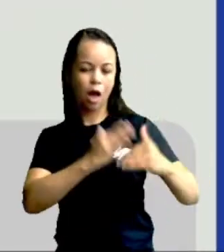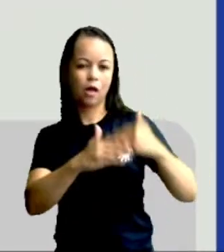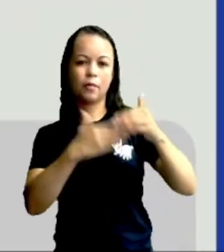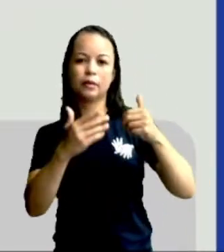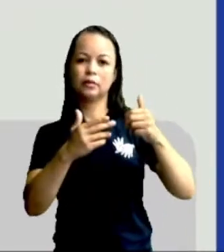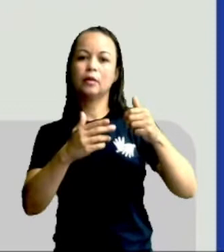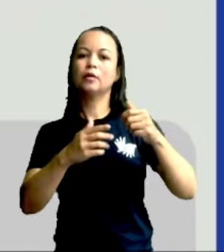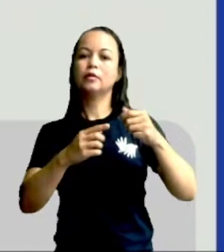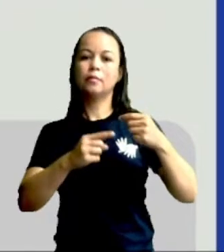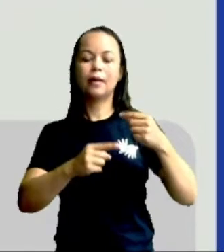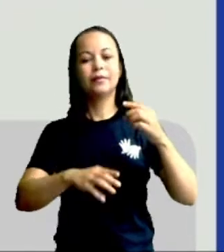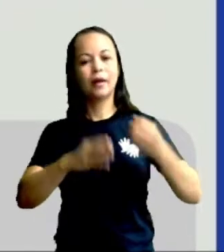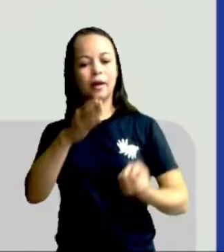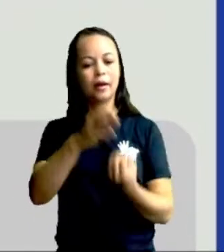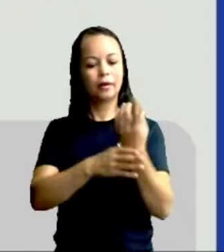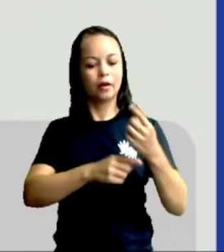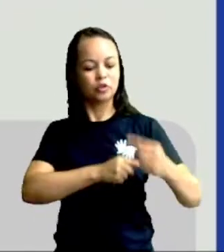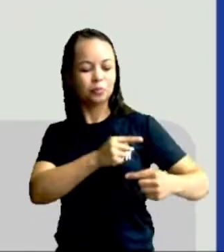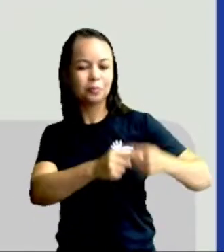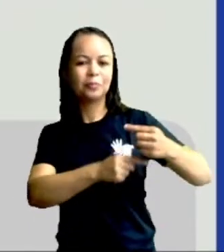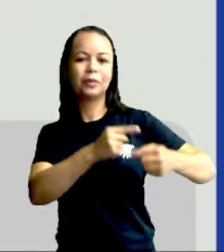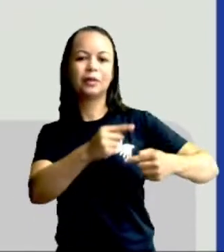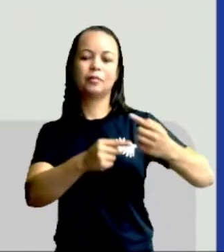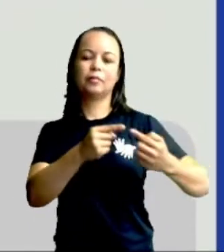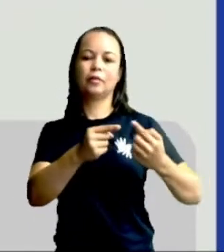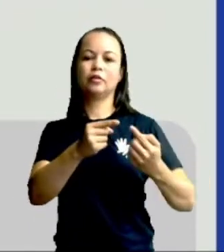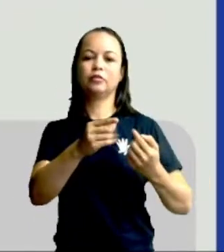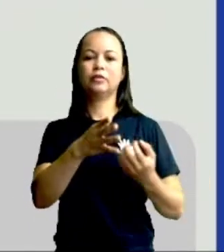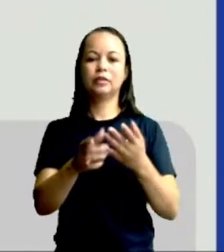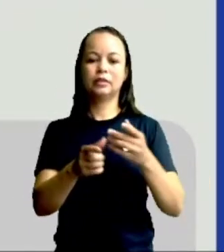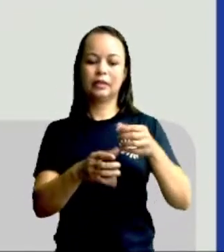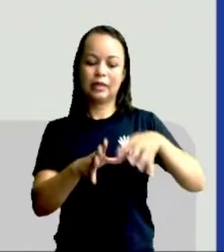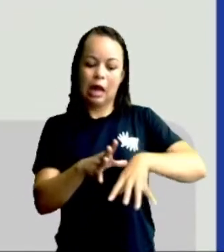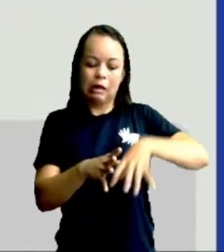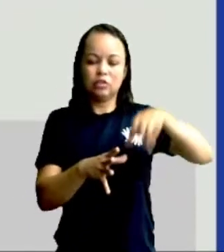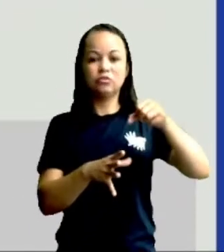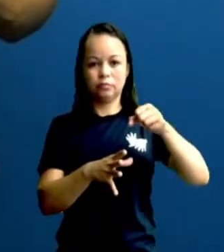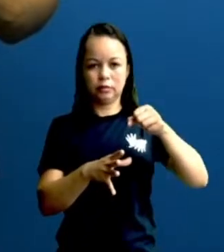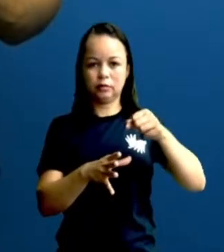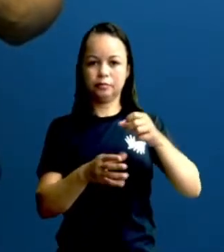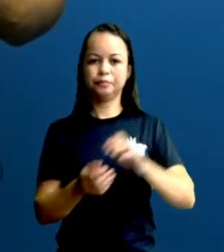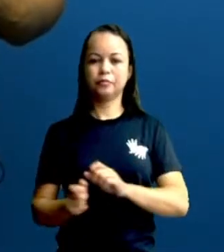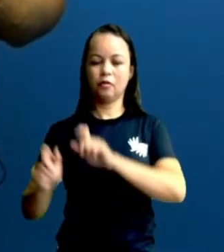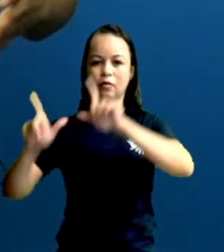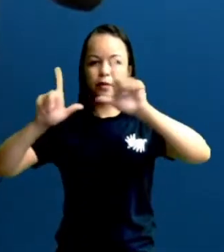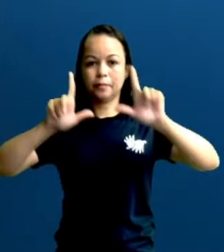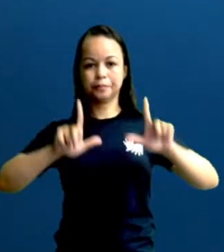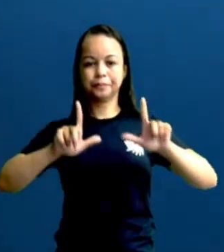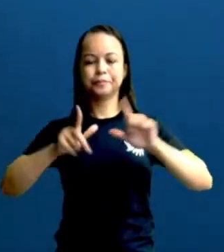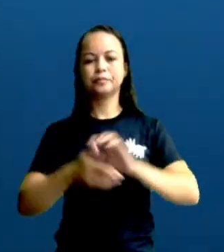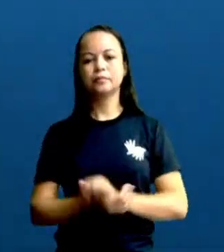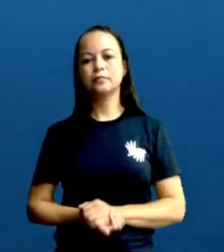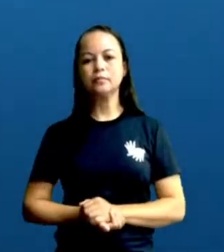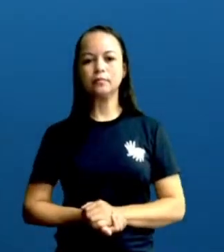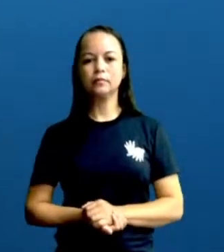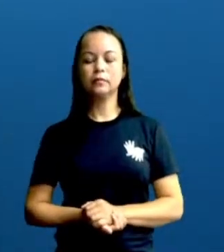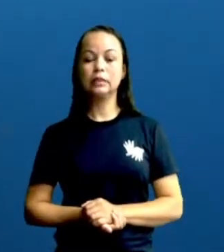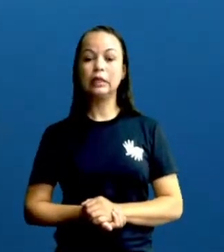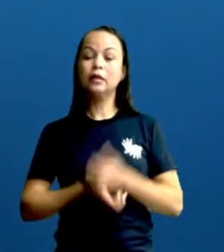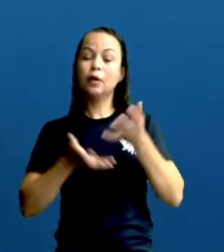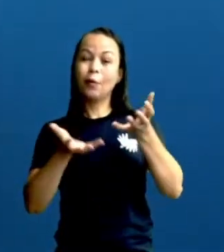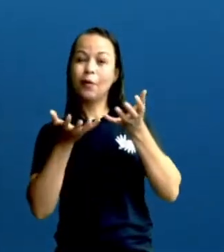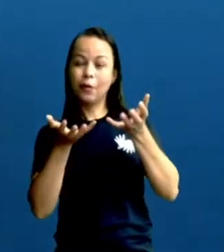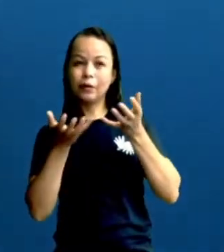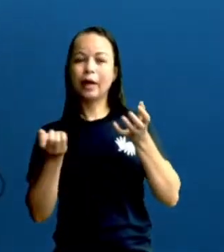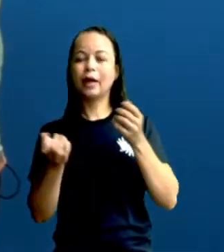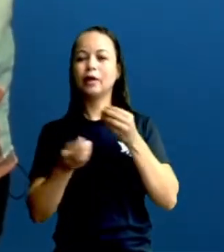matérias-primas vindas dessa extração. volta aqui comigo então, produção, eu quero já